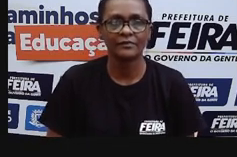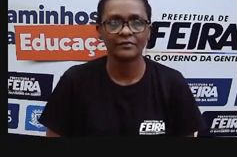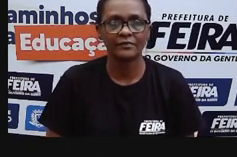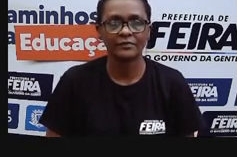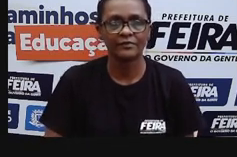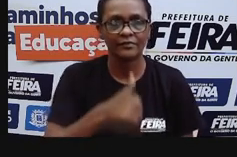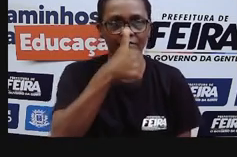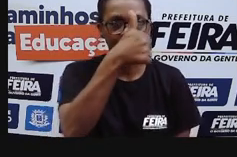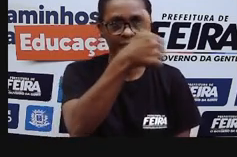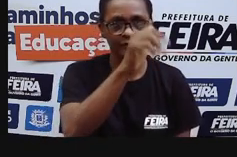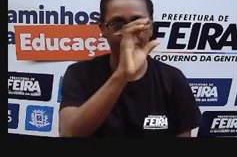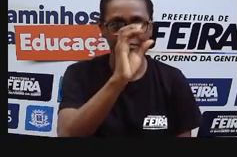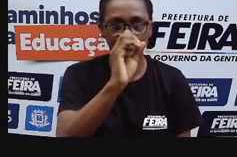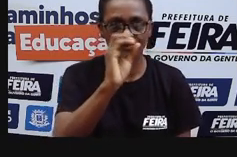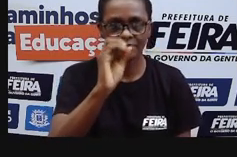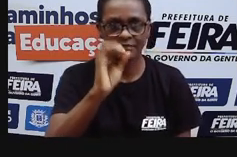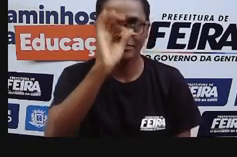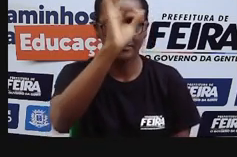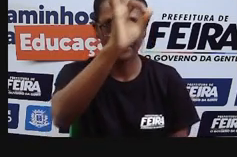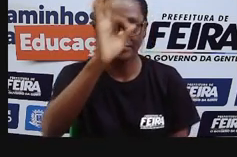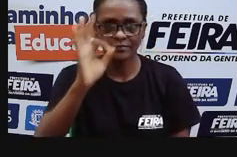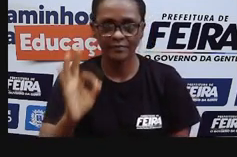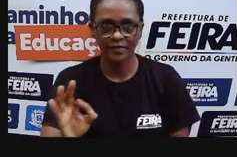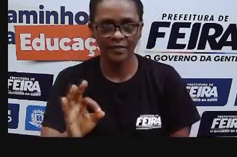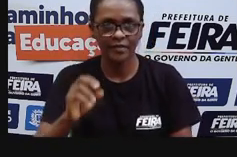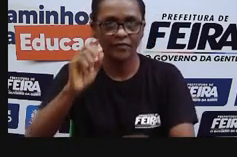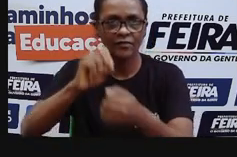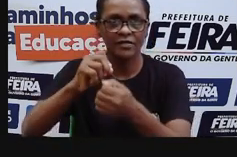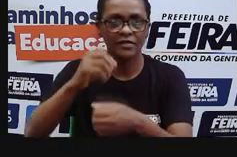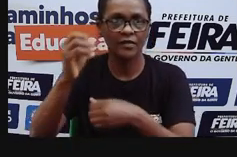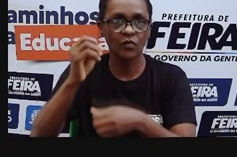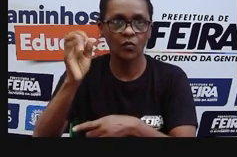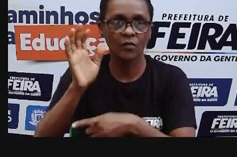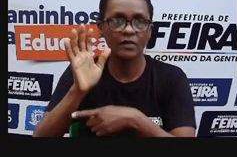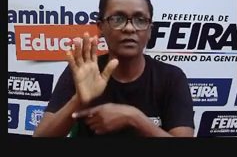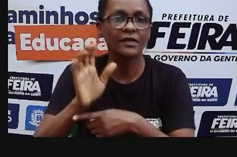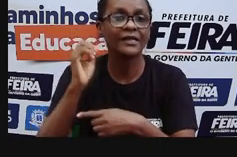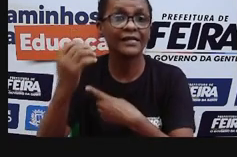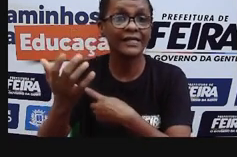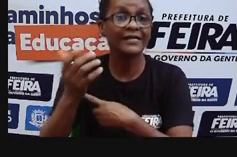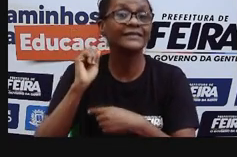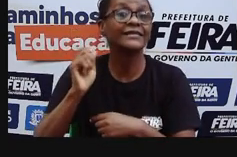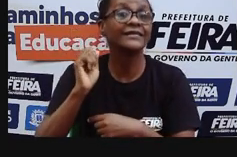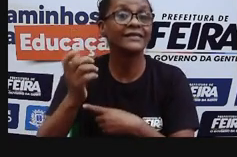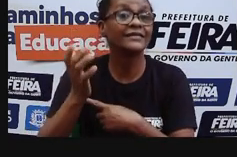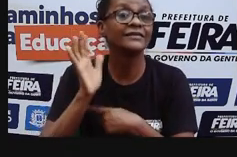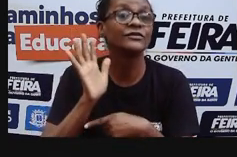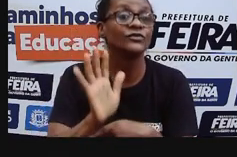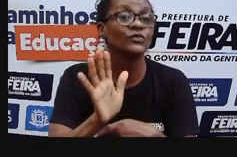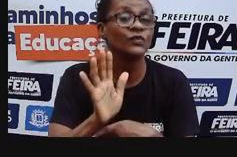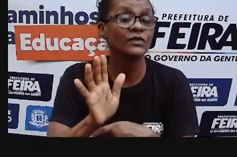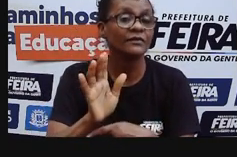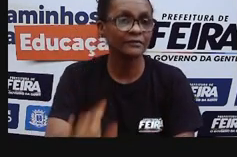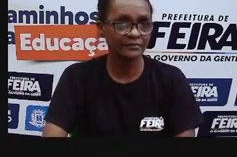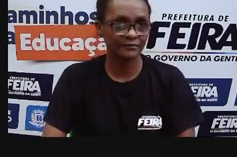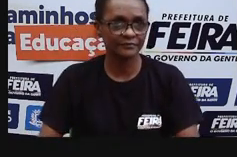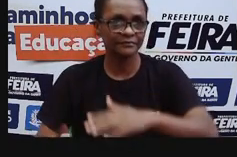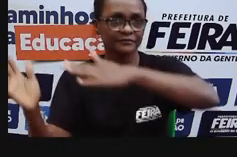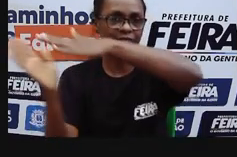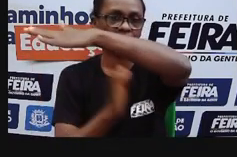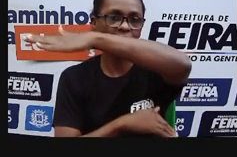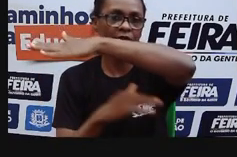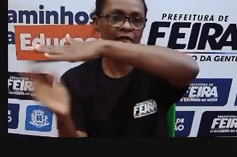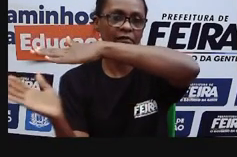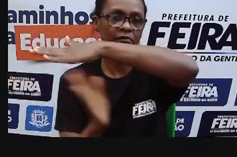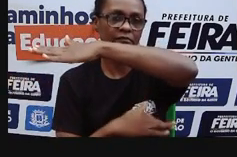% produzidas por algas. Então, como é esse processo? Isso é importante por quê? Isso é importante